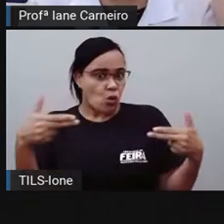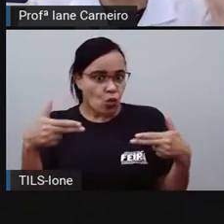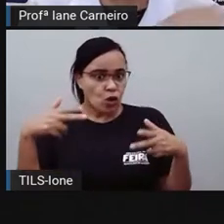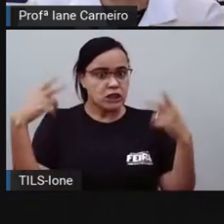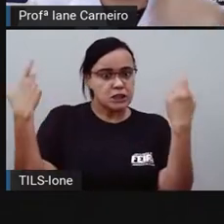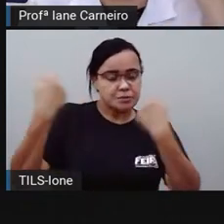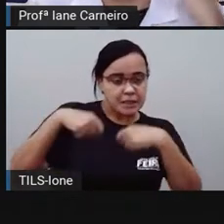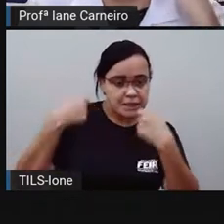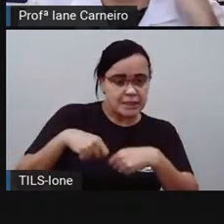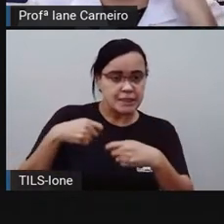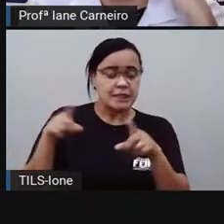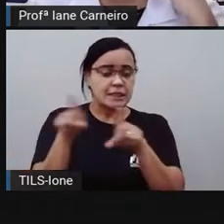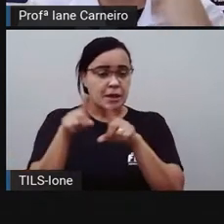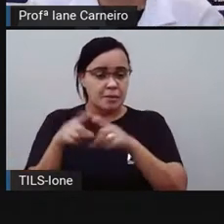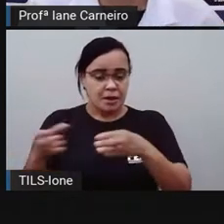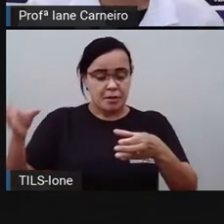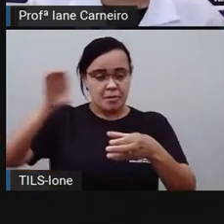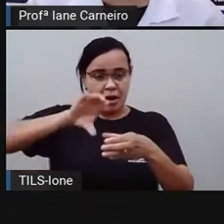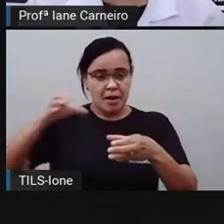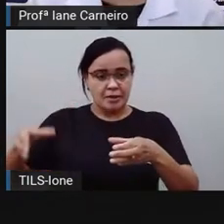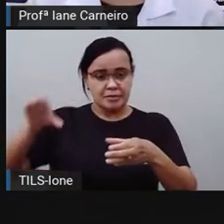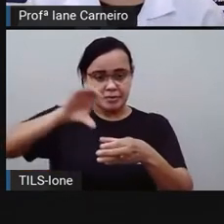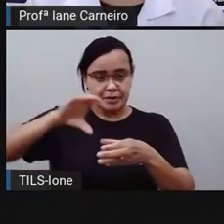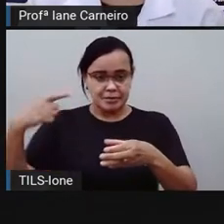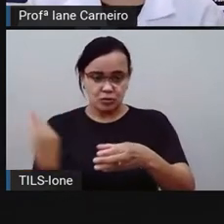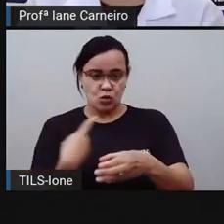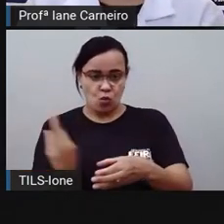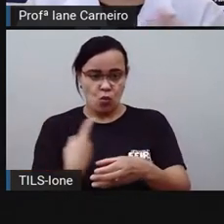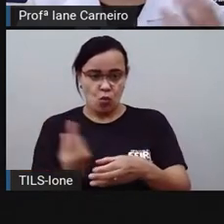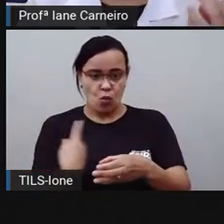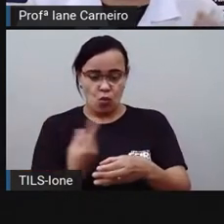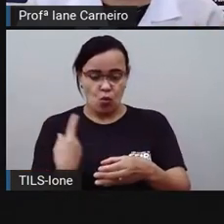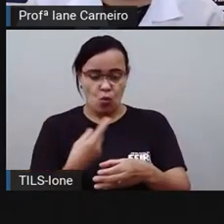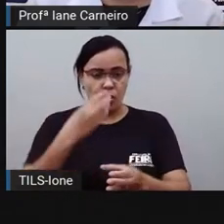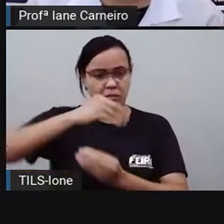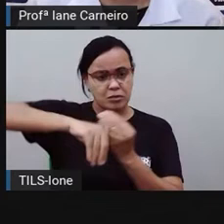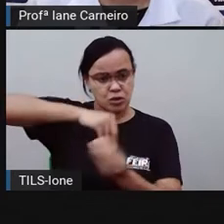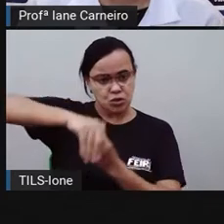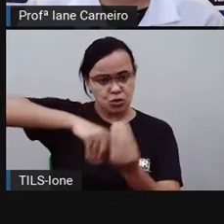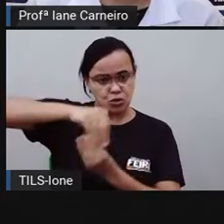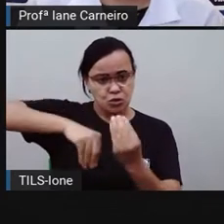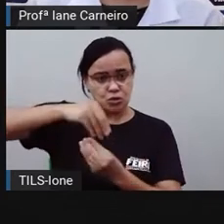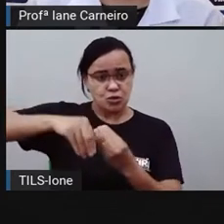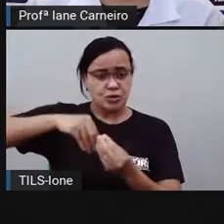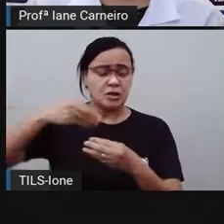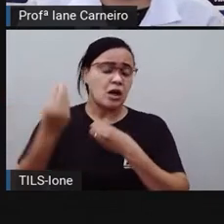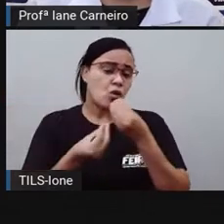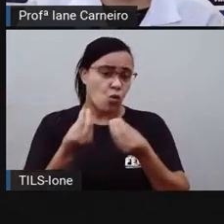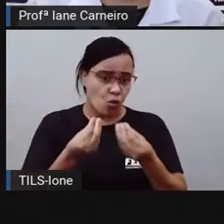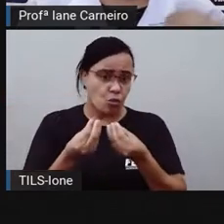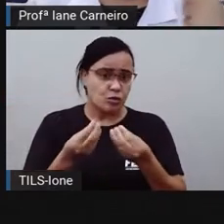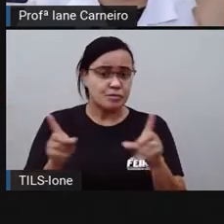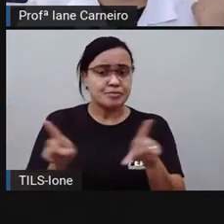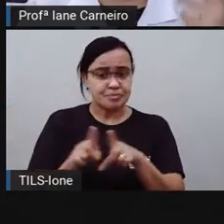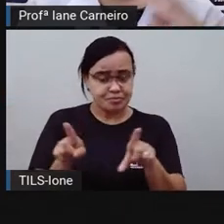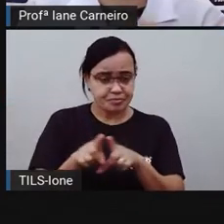liquidificador, né? Para fazer lá a mistura. Vem falando aqui do recheio, né? Como é que deve ser feito,